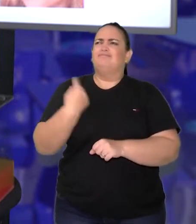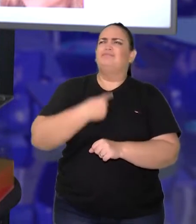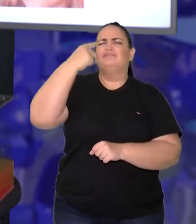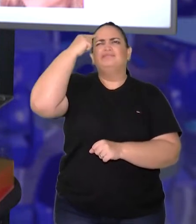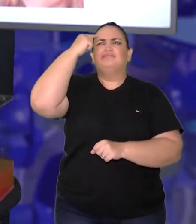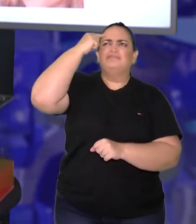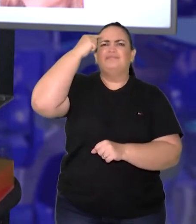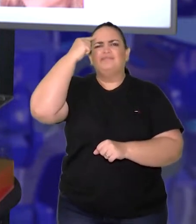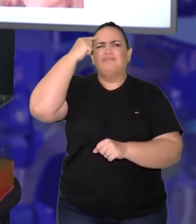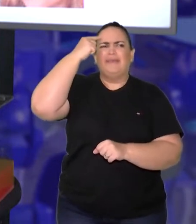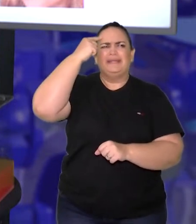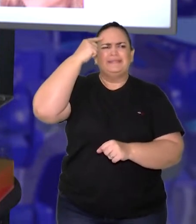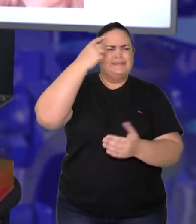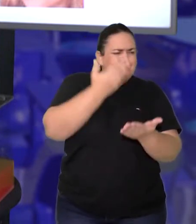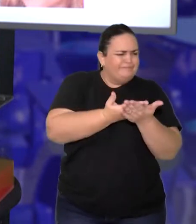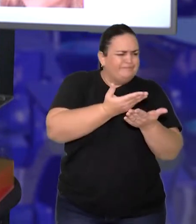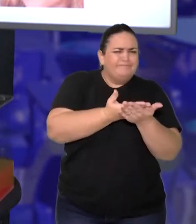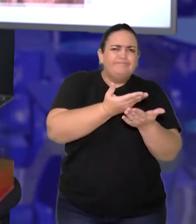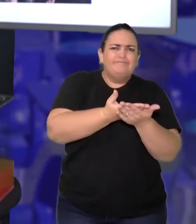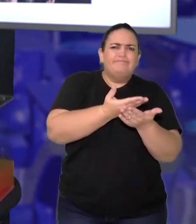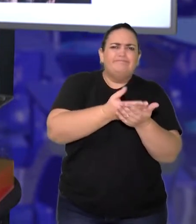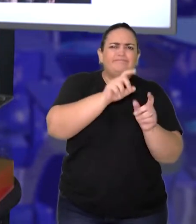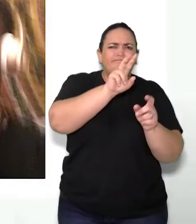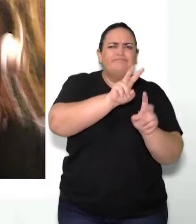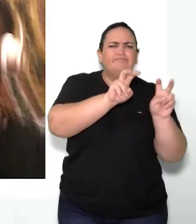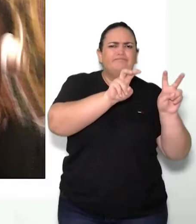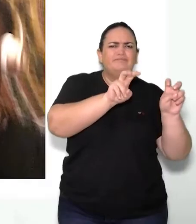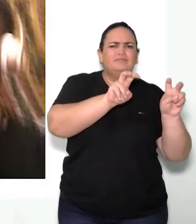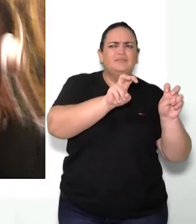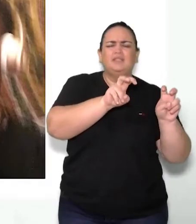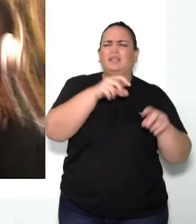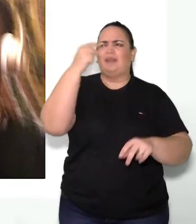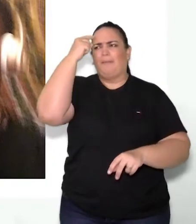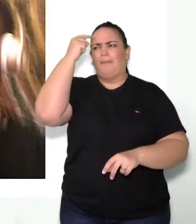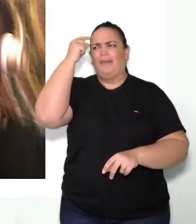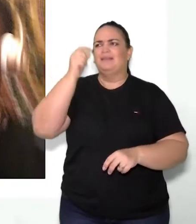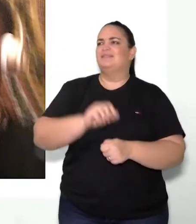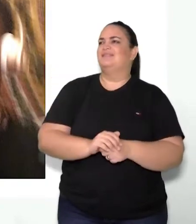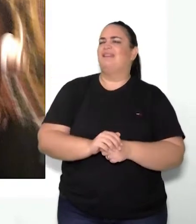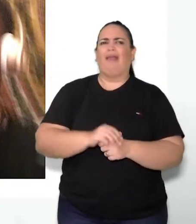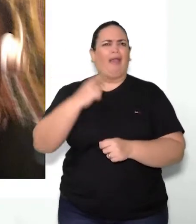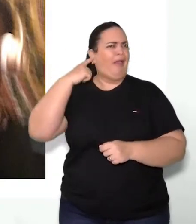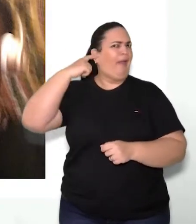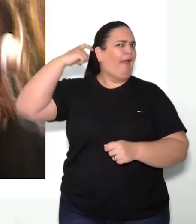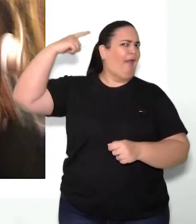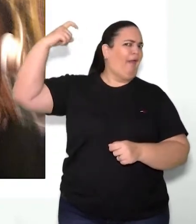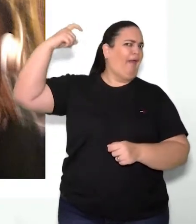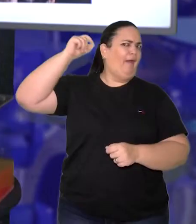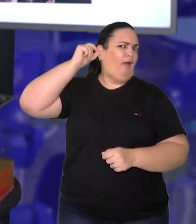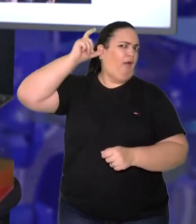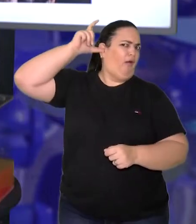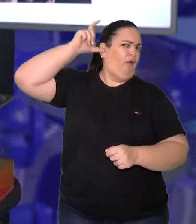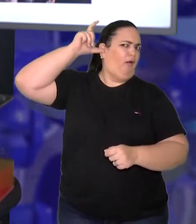assunto, o estudante pensa logo nesse tipo de volume. Porém,